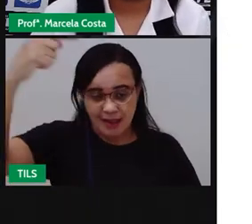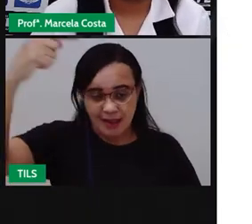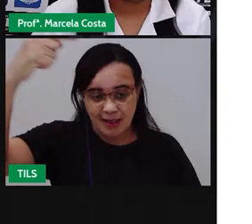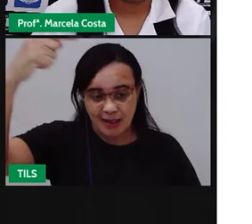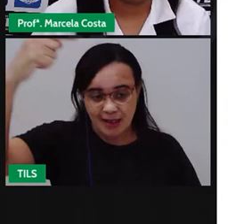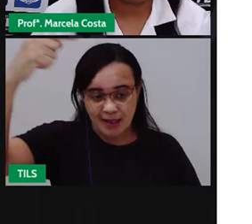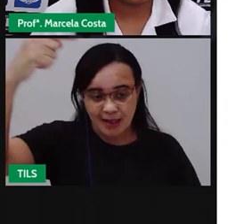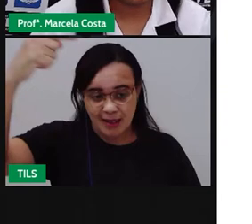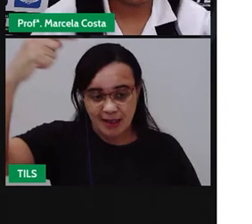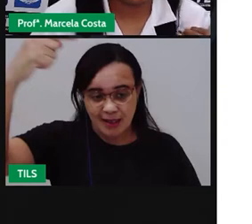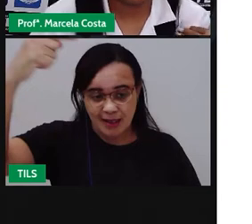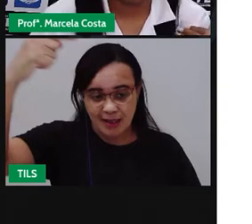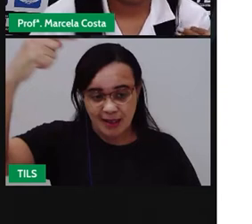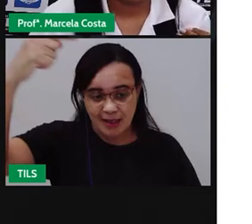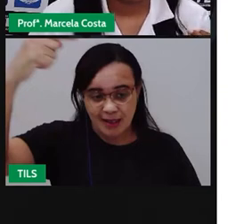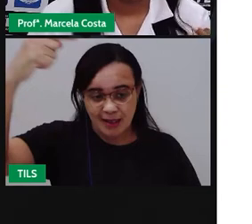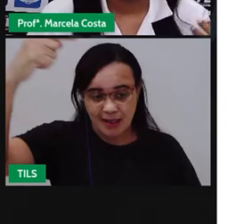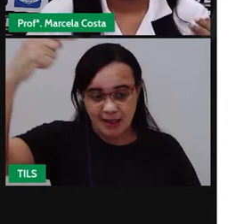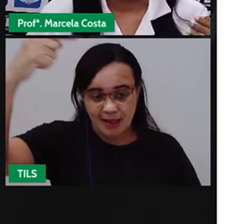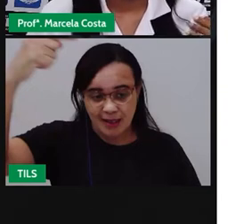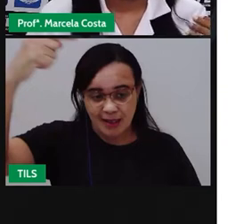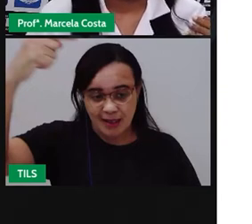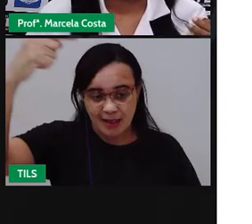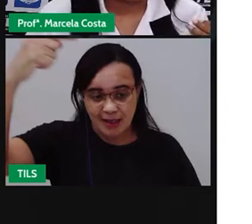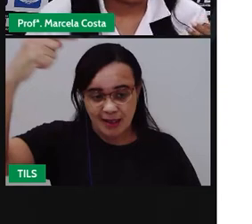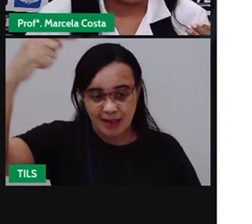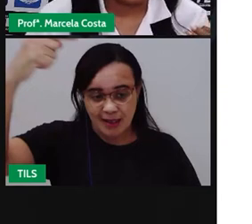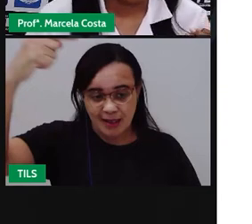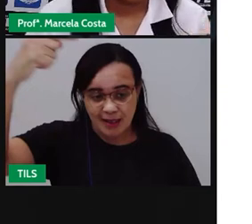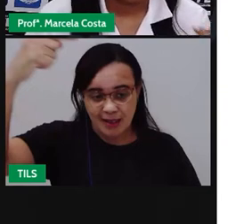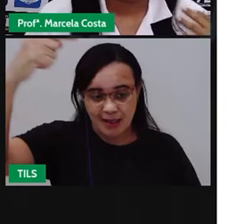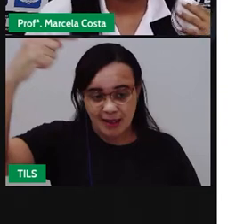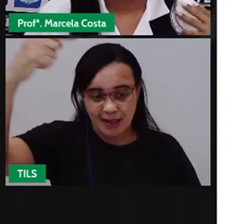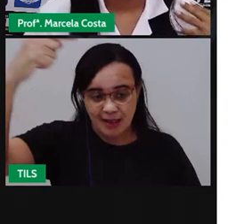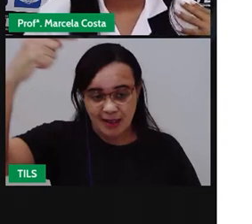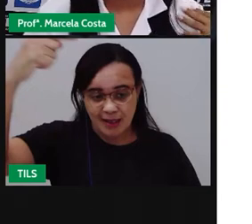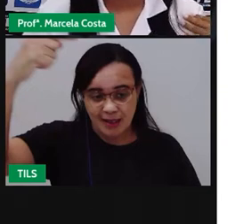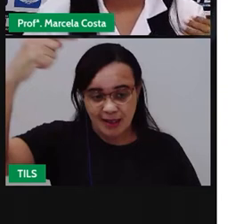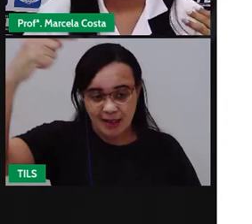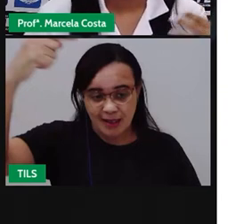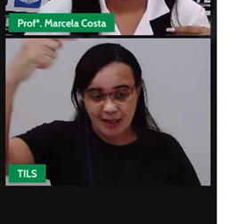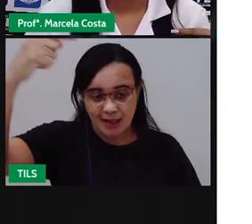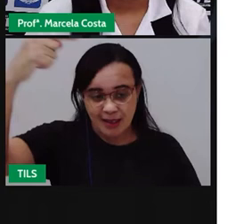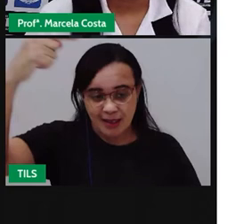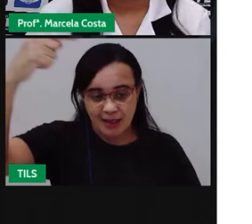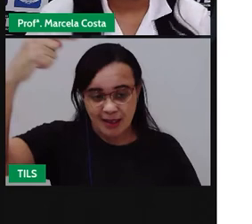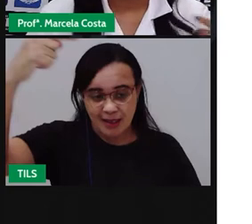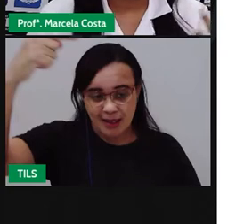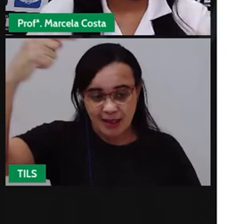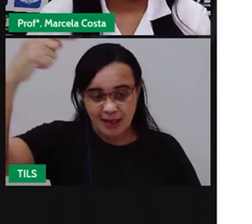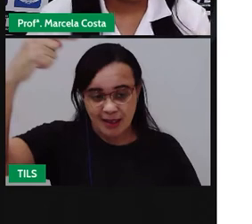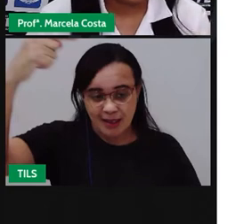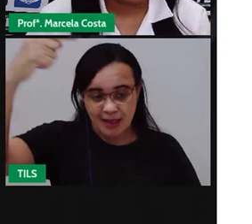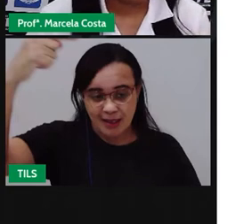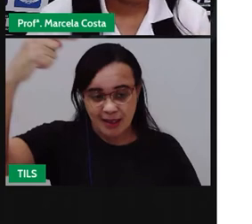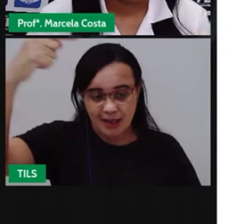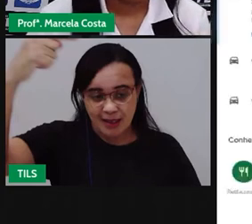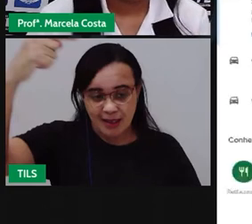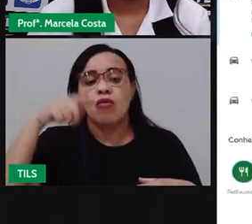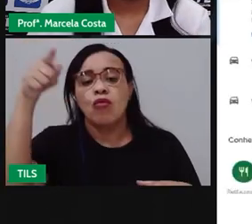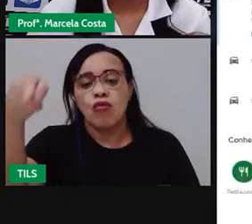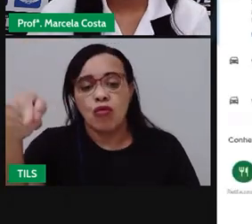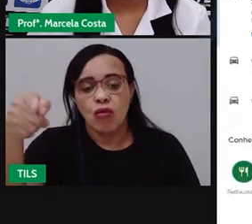primeiro espaço, eu coloco onde eu estou, a localização. E depois eu coloco o nome do lugar onde eu quero ir.